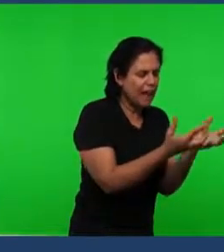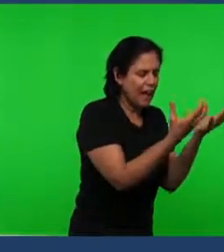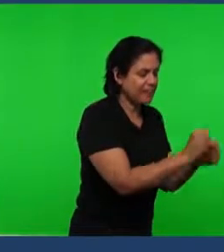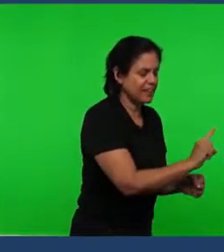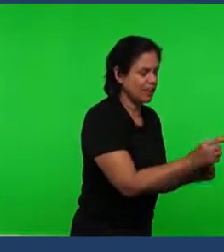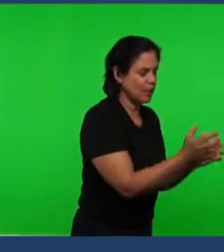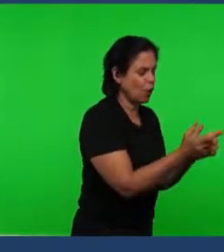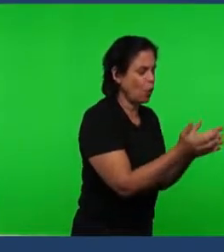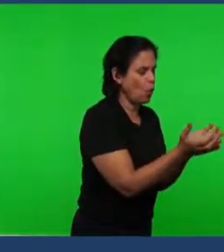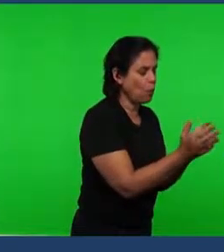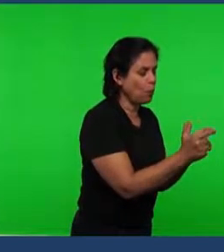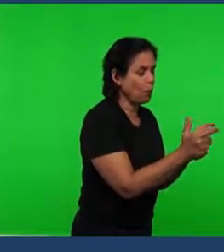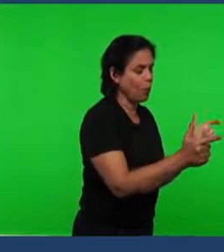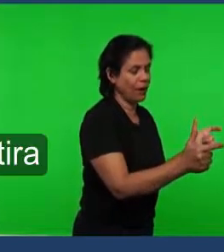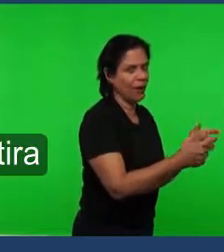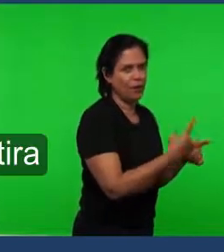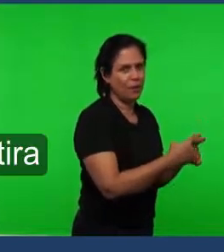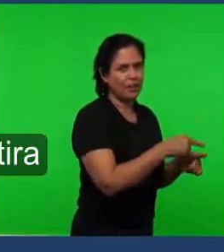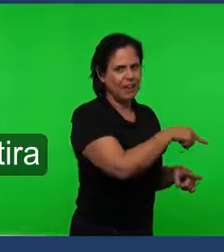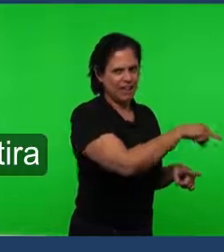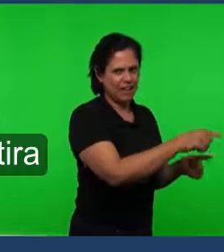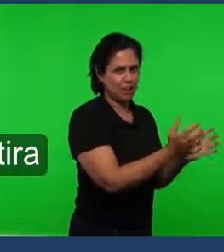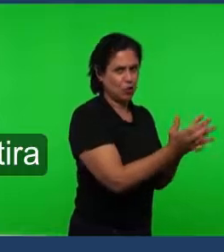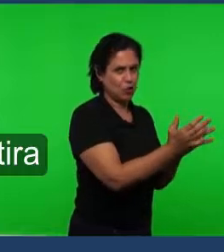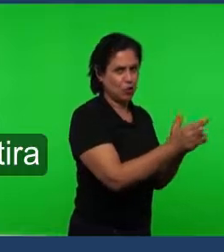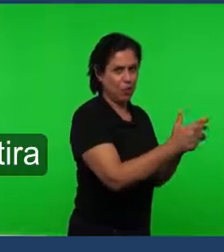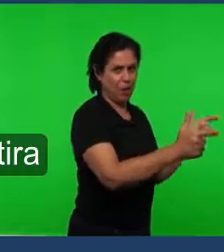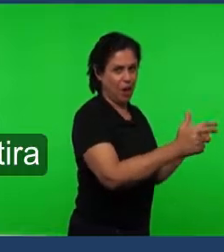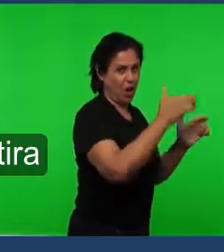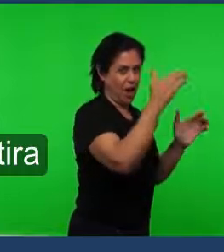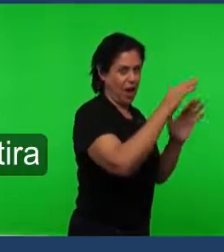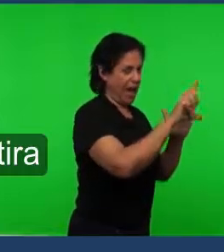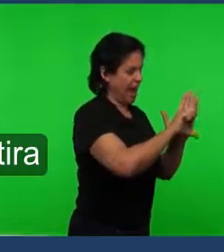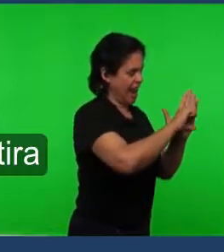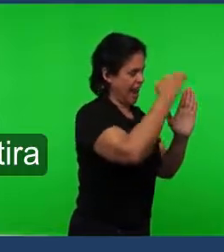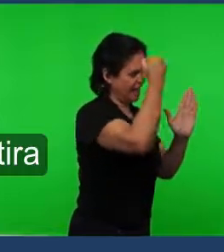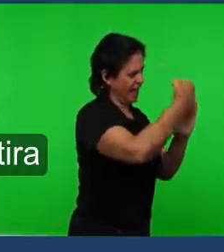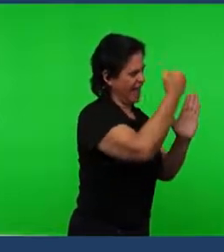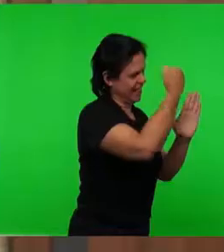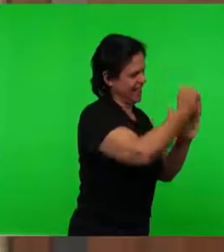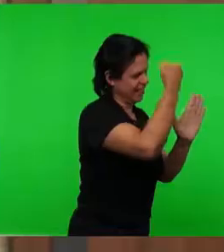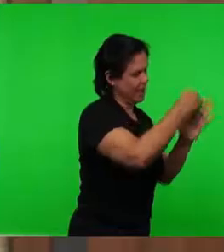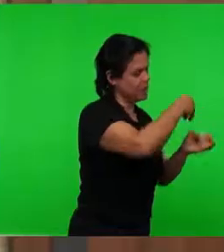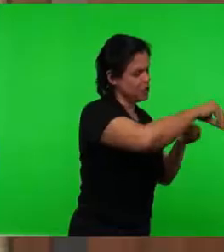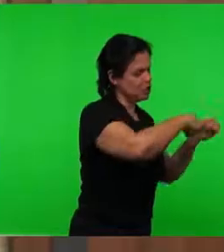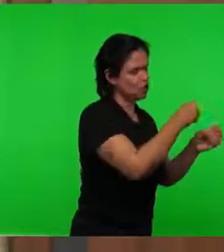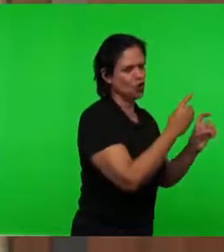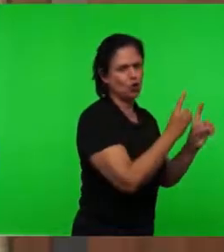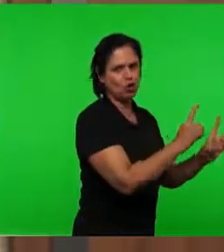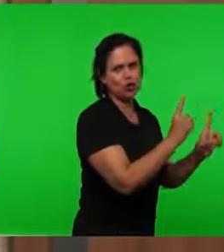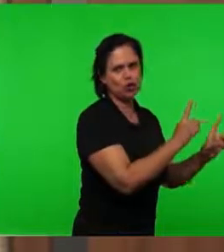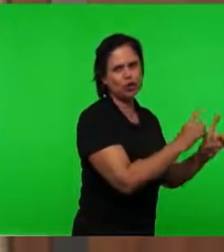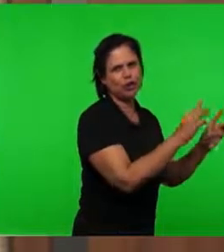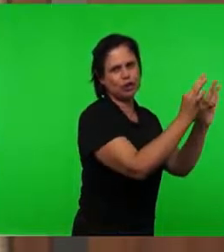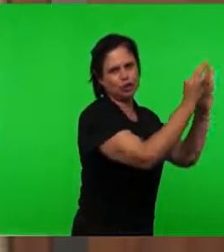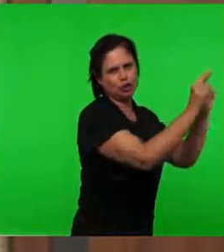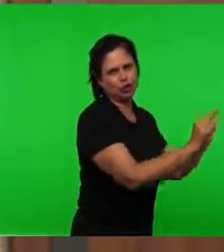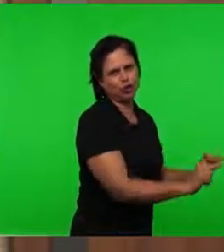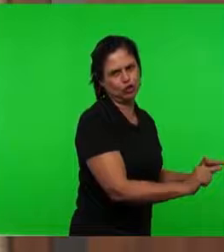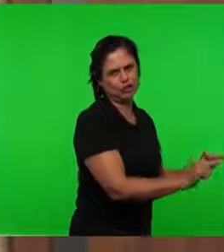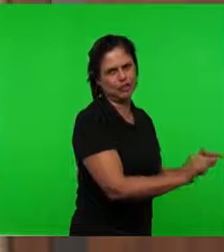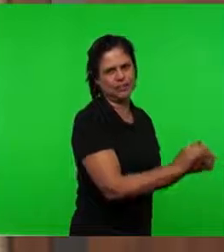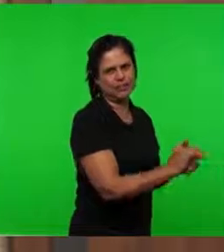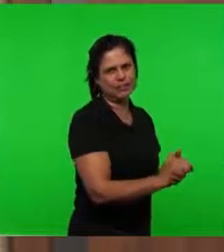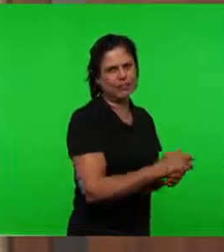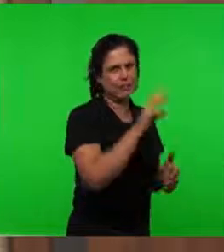promessa do senhor De que esses que não O tem sobre eles A doutrina de Tiatira O senhor diz que Outra carga